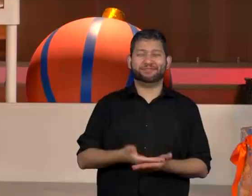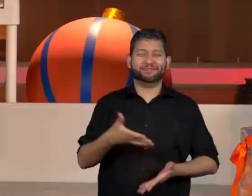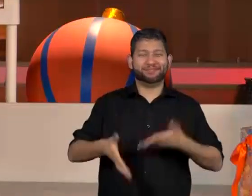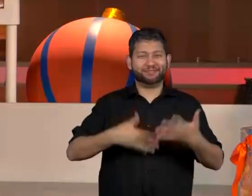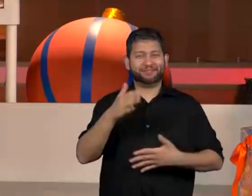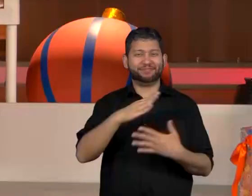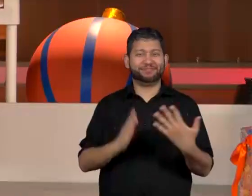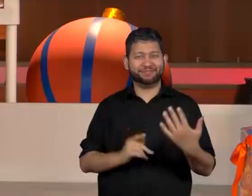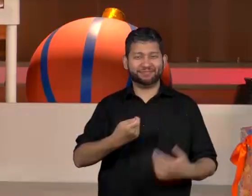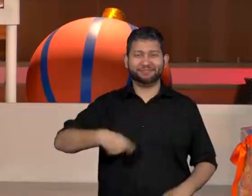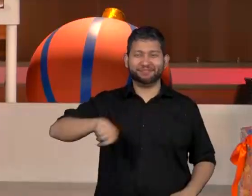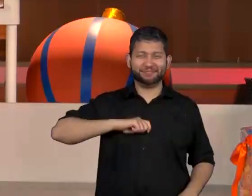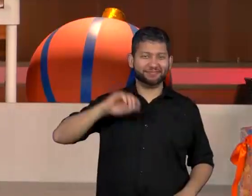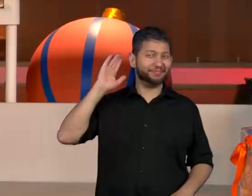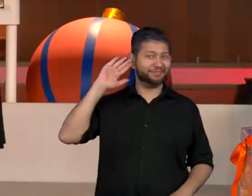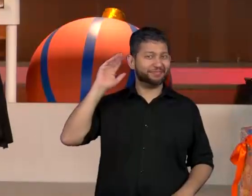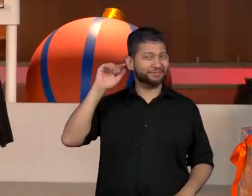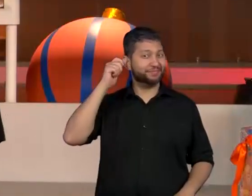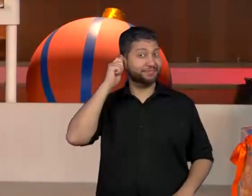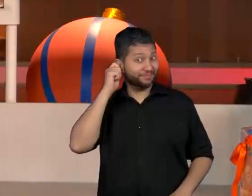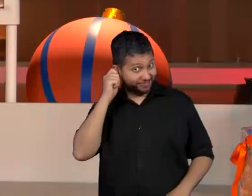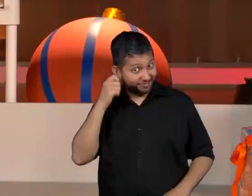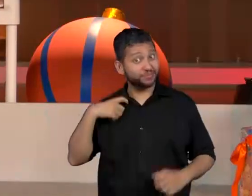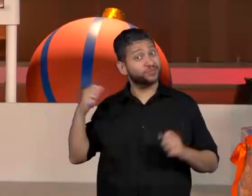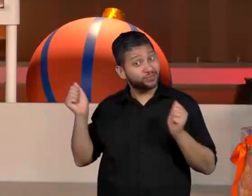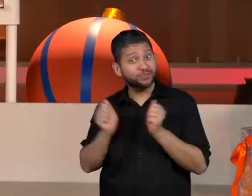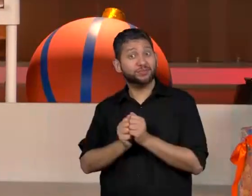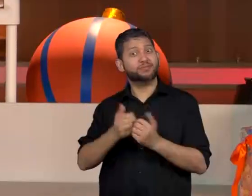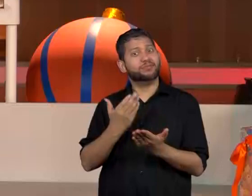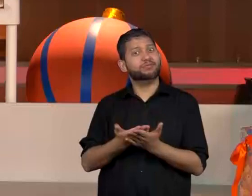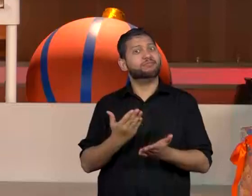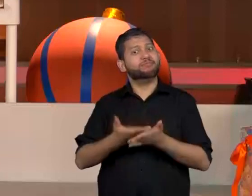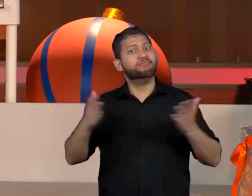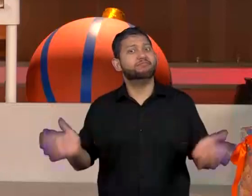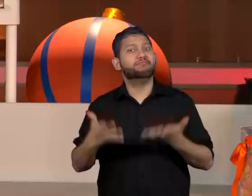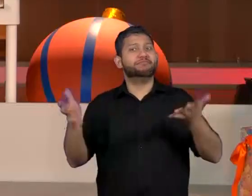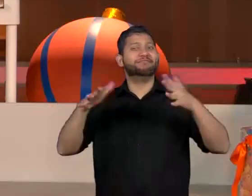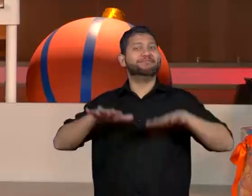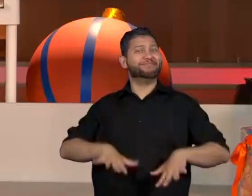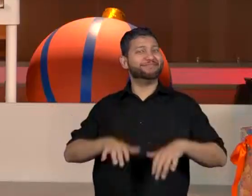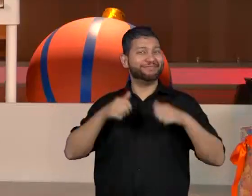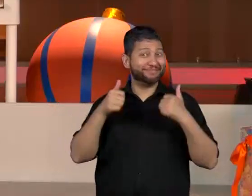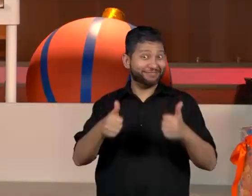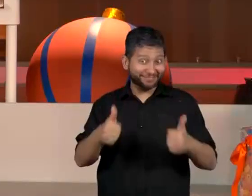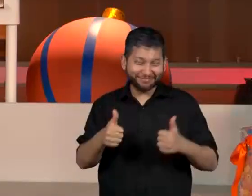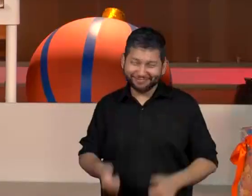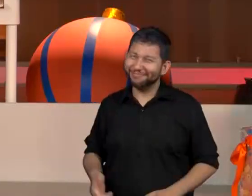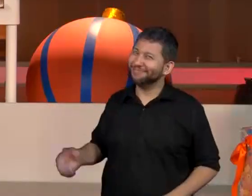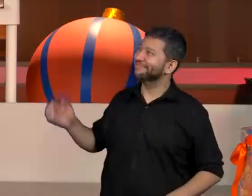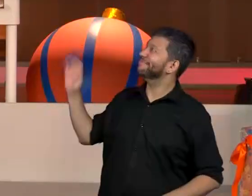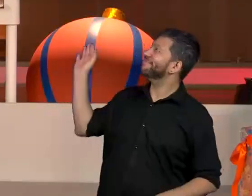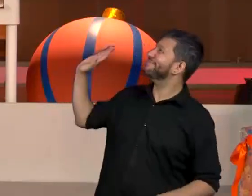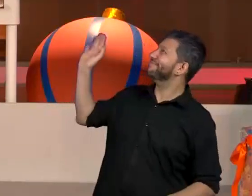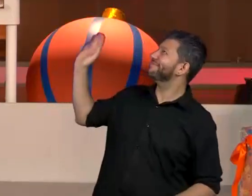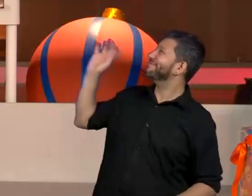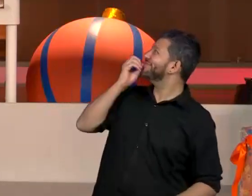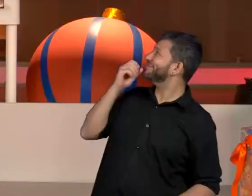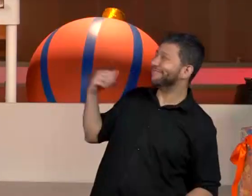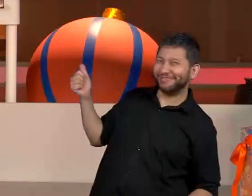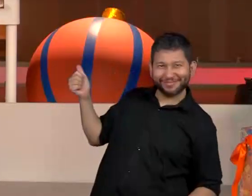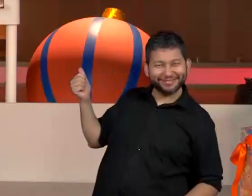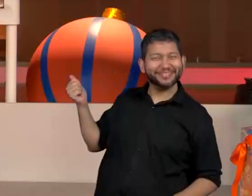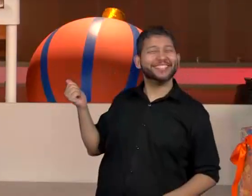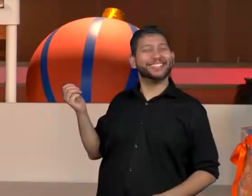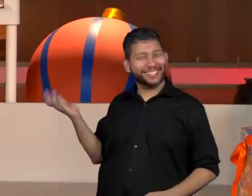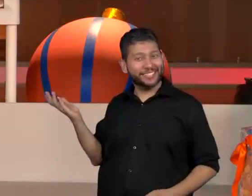não estou sozinha. Estou muito bem acompanhada pelo Andrei, lá do time de Libras. Bem-vindo,